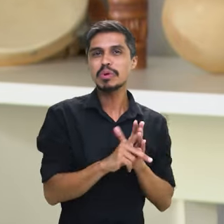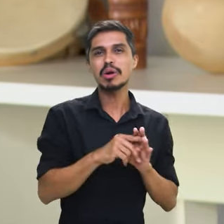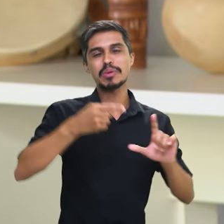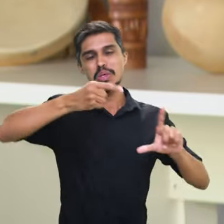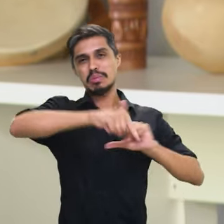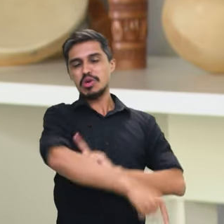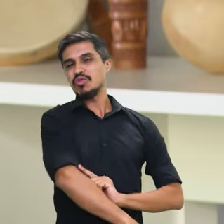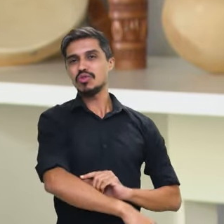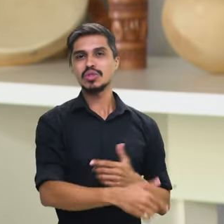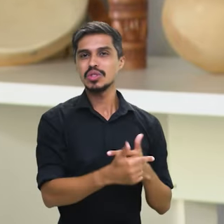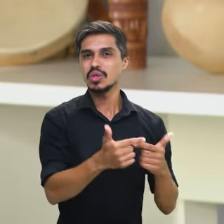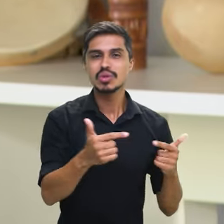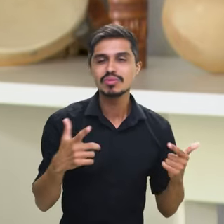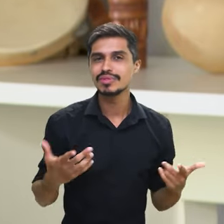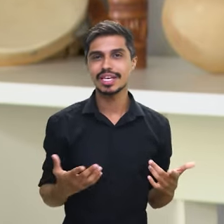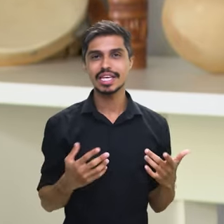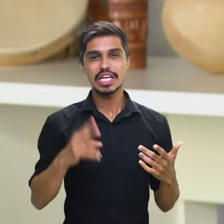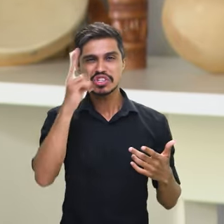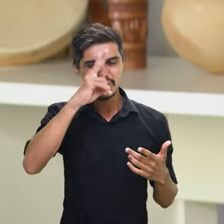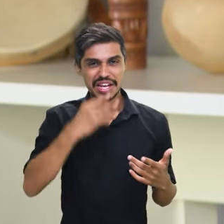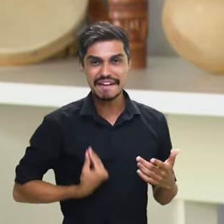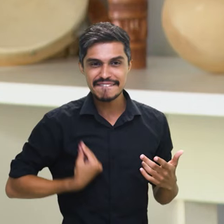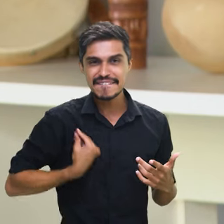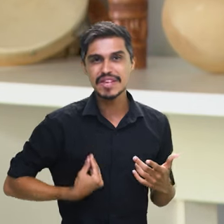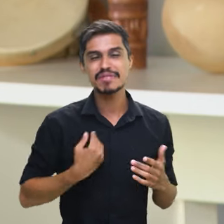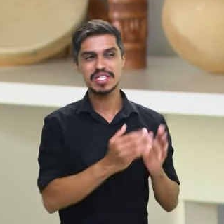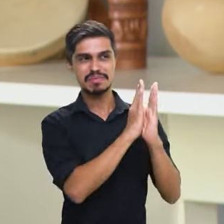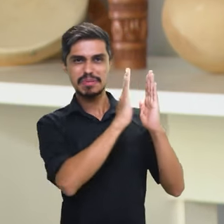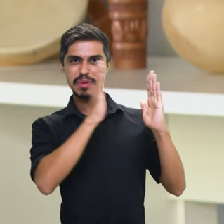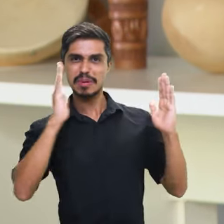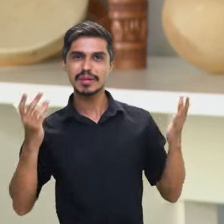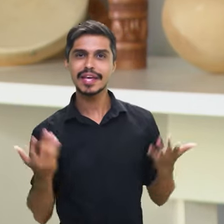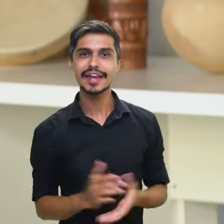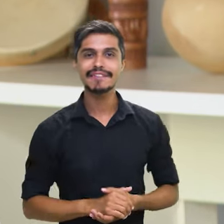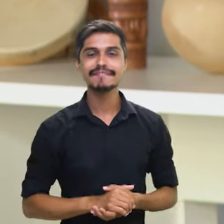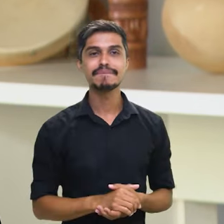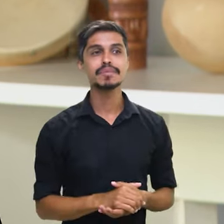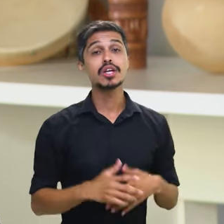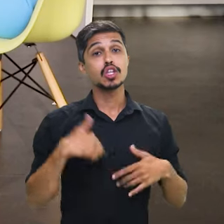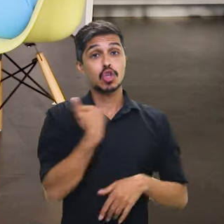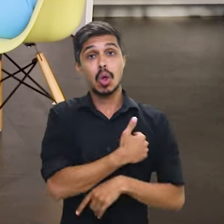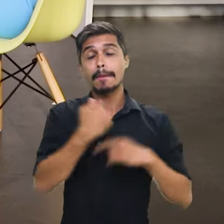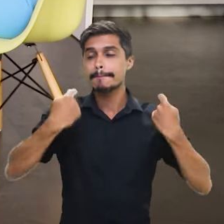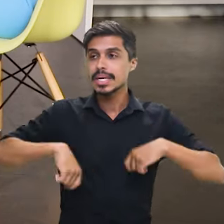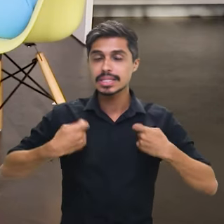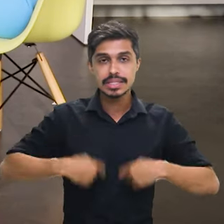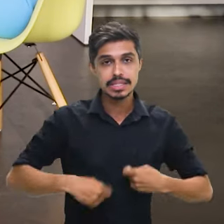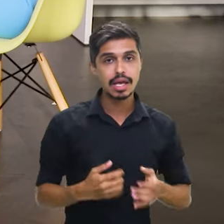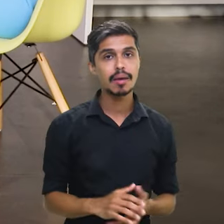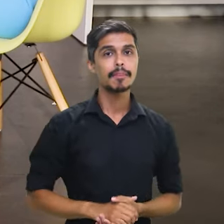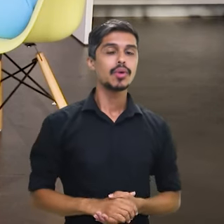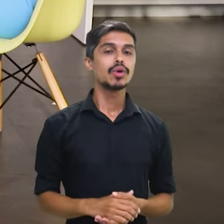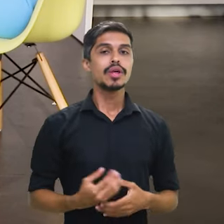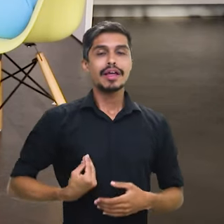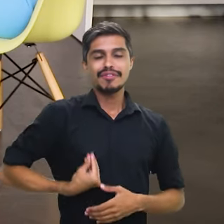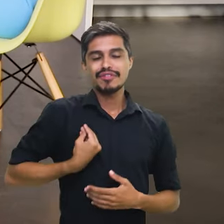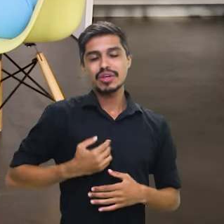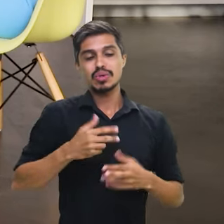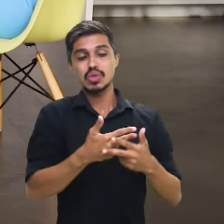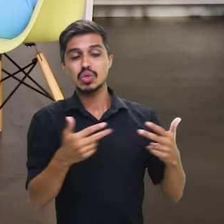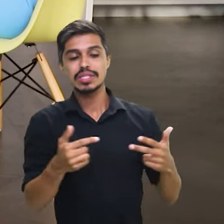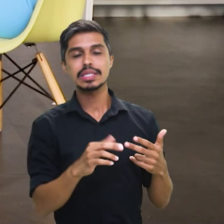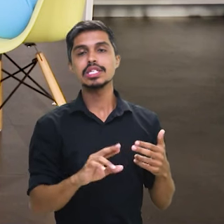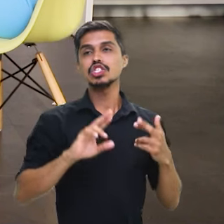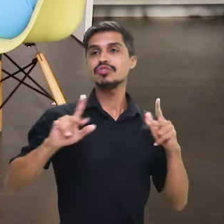o Reisado, você não tem as histórias vivas das bibliotecas. Então nós precisamos aprender a viver